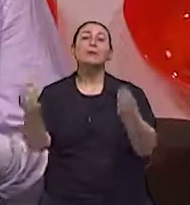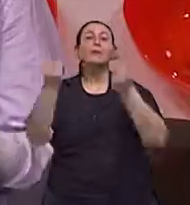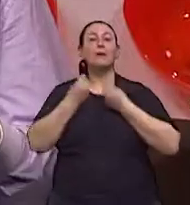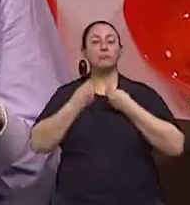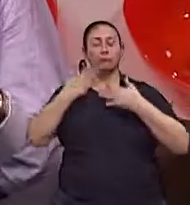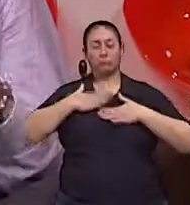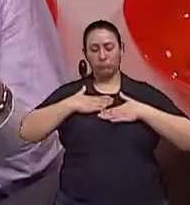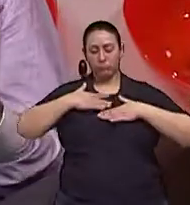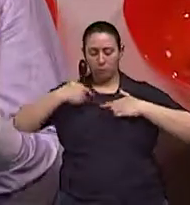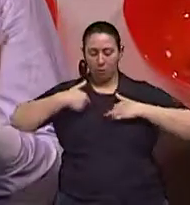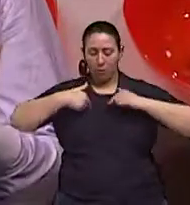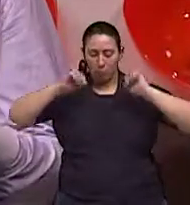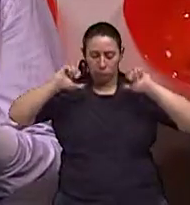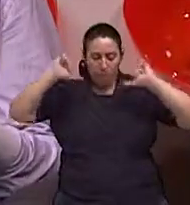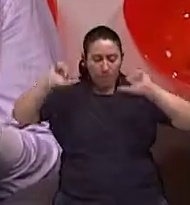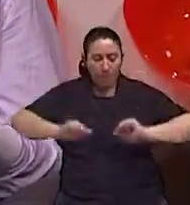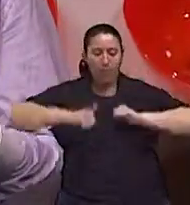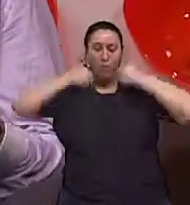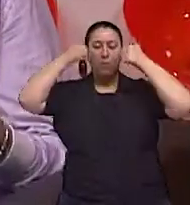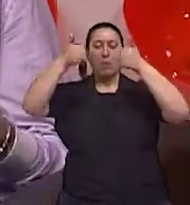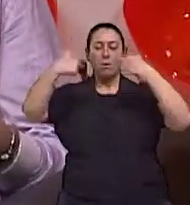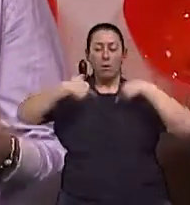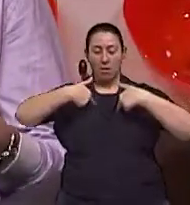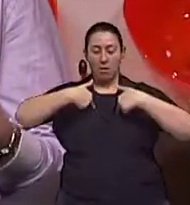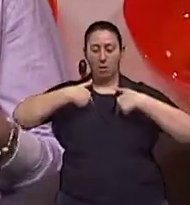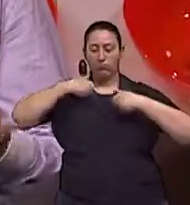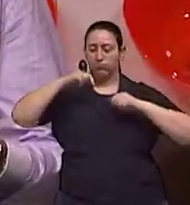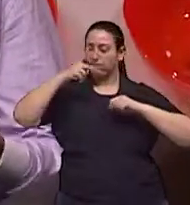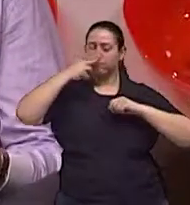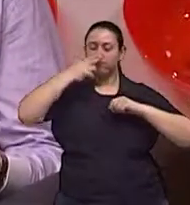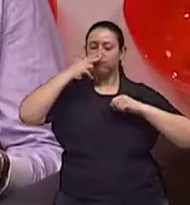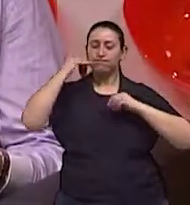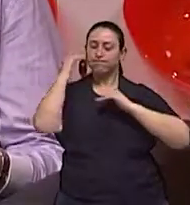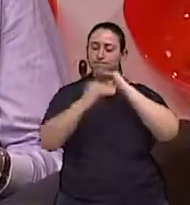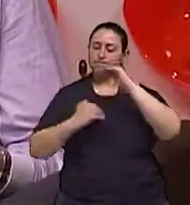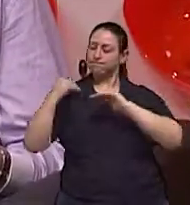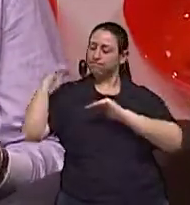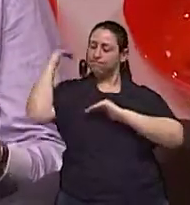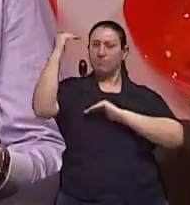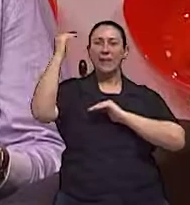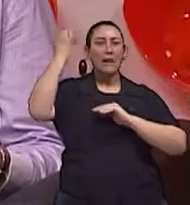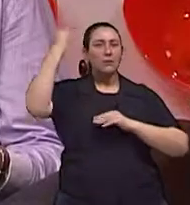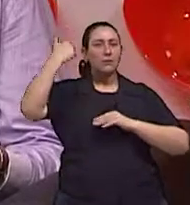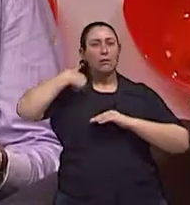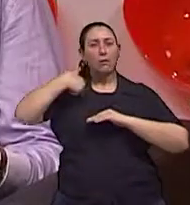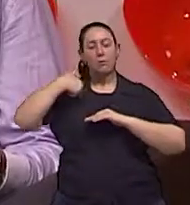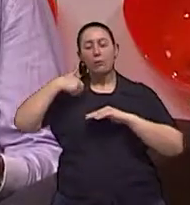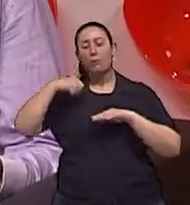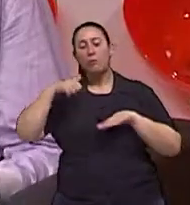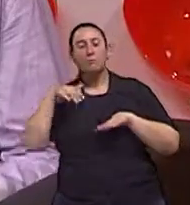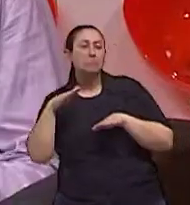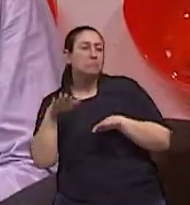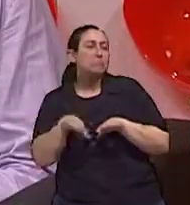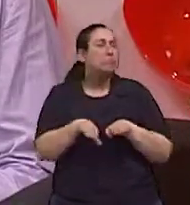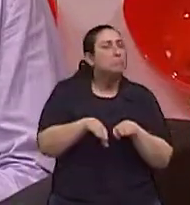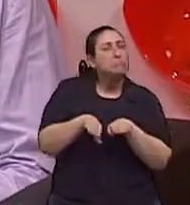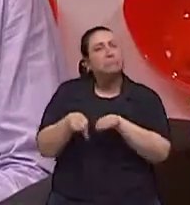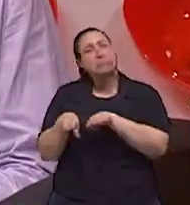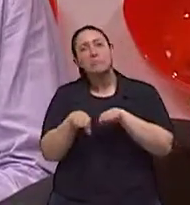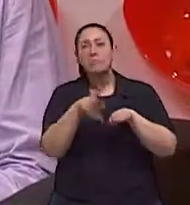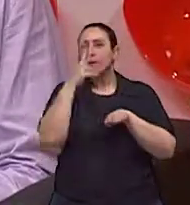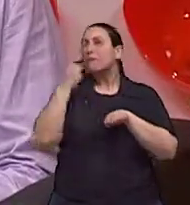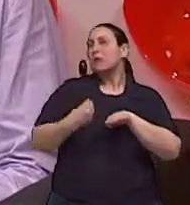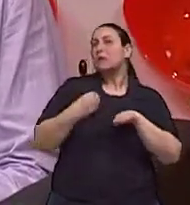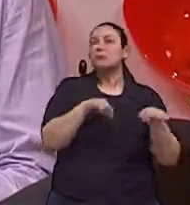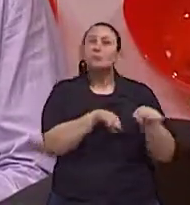a mim mesmo e que transcende o fato de eu estar aqui de eu ter só um corpo Todos nós precisamos muito desse entendimento Então